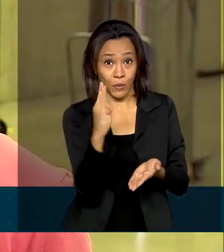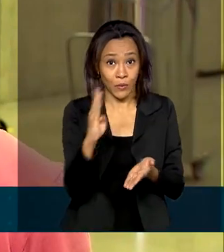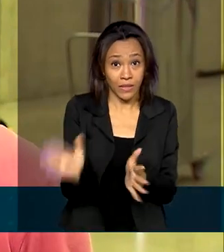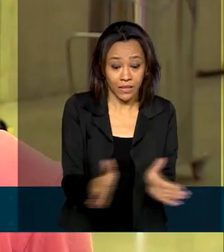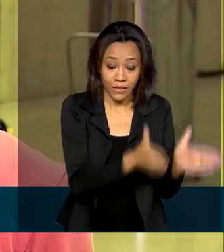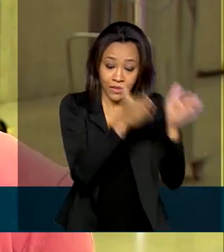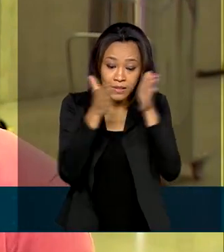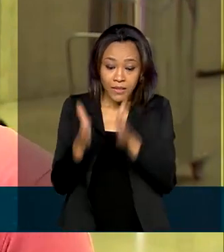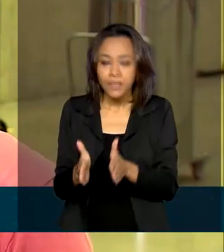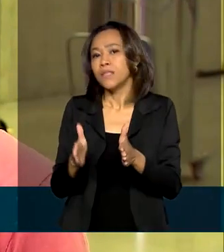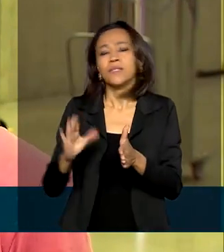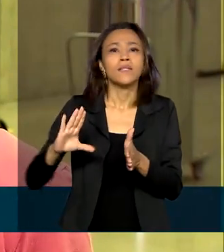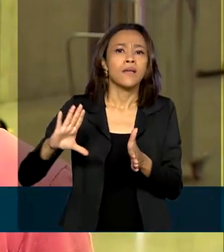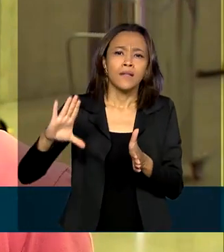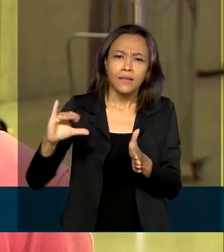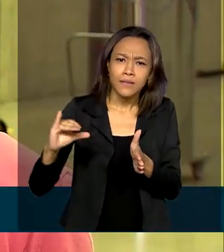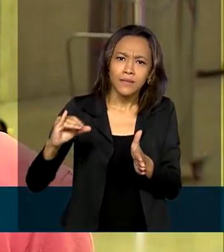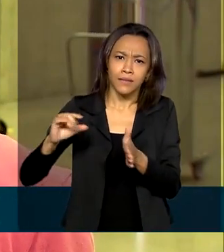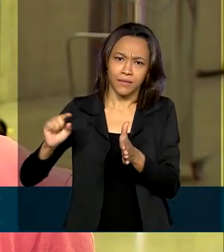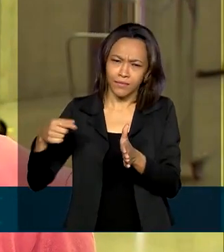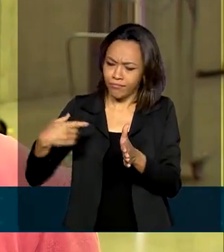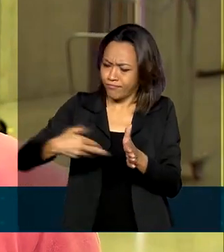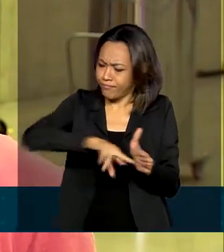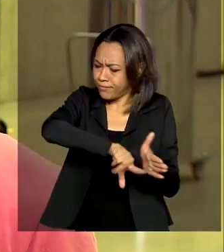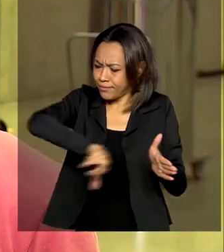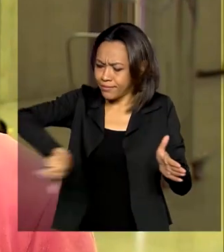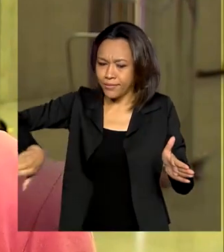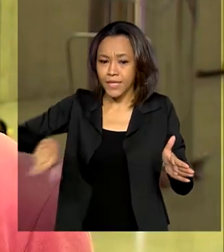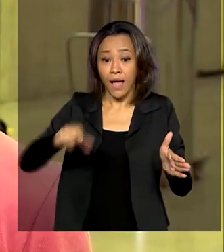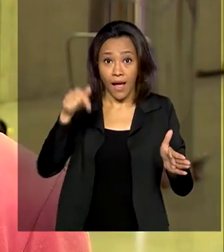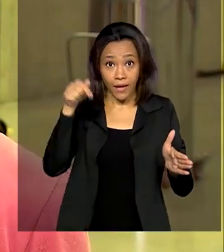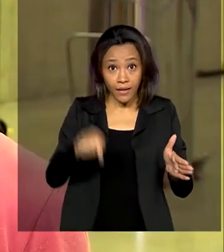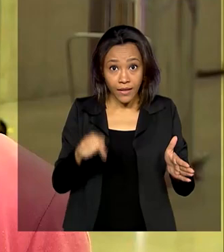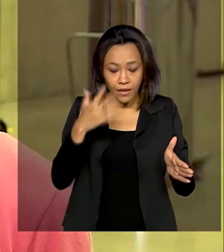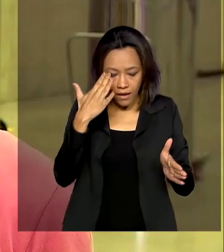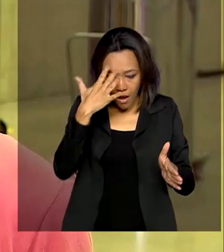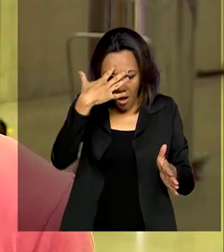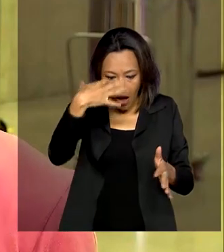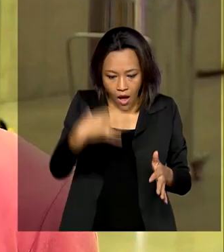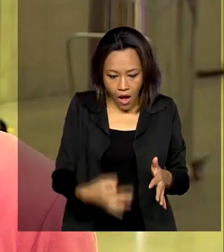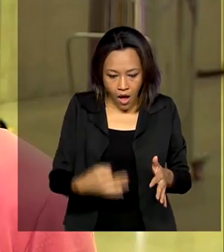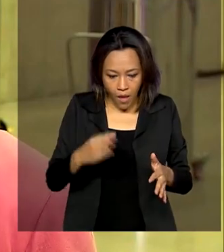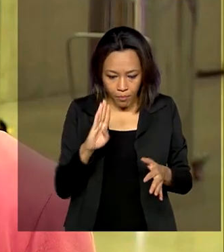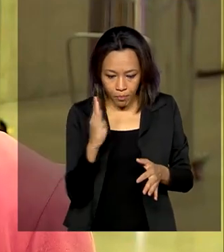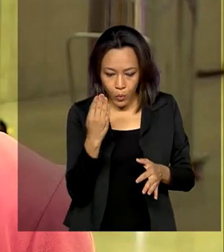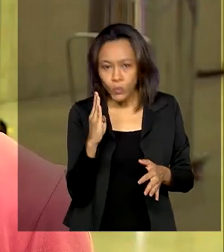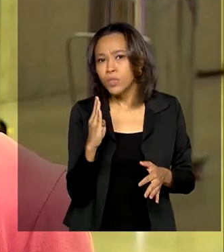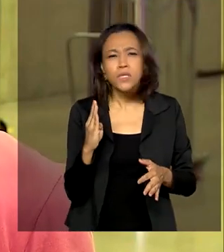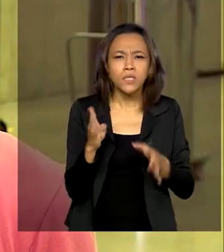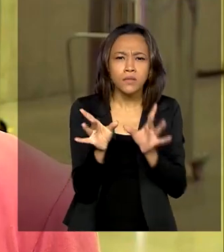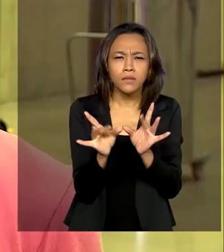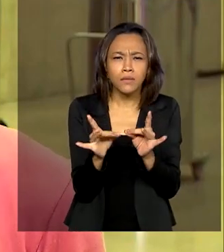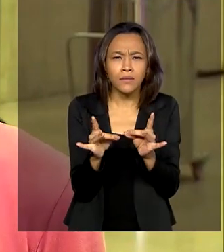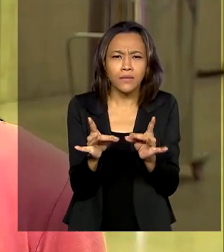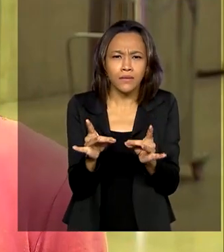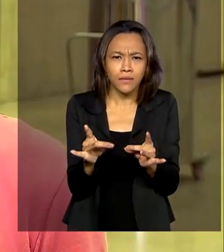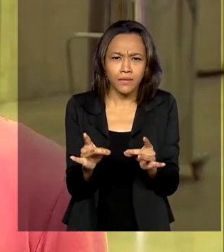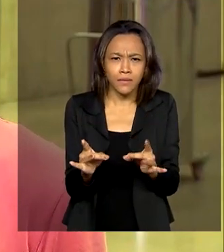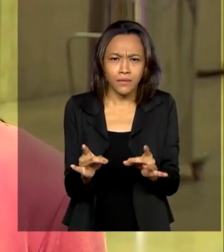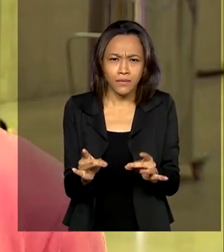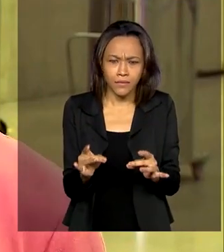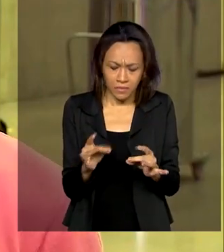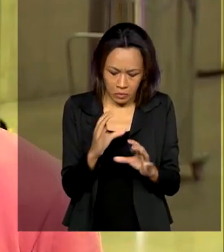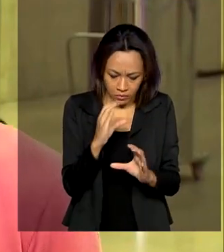médicas. Aqui especificamente na Manacá, a gente tenta entender melhor a biologia através das estruturas de proteínas para então